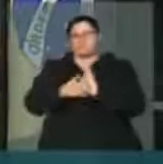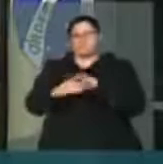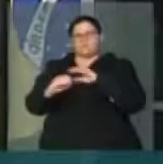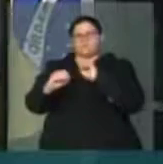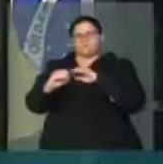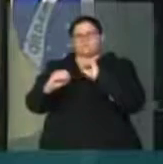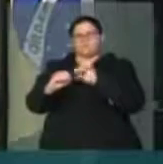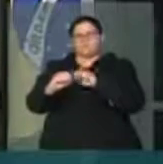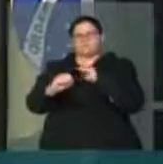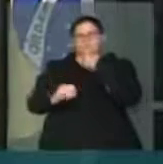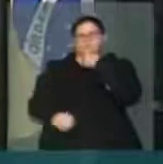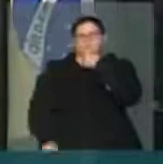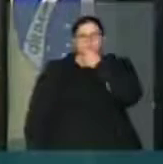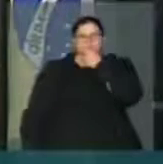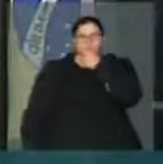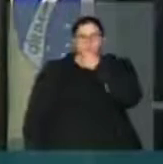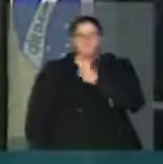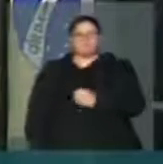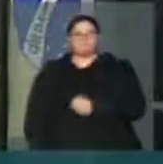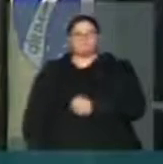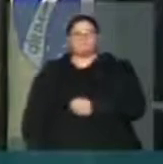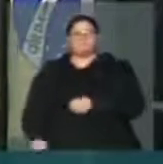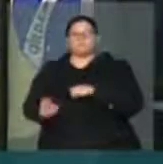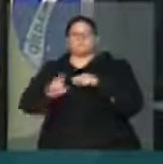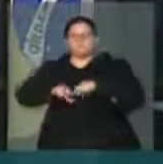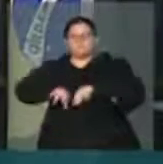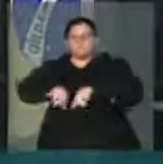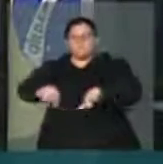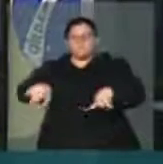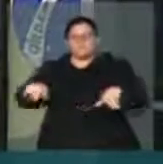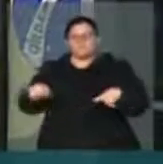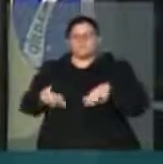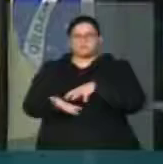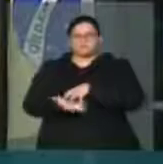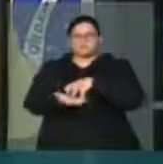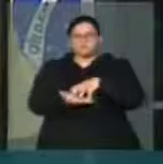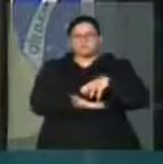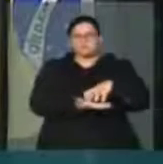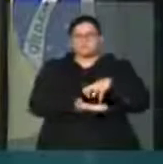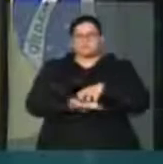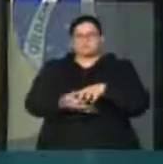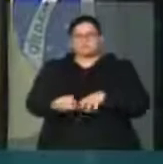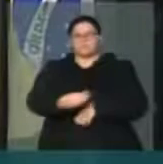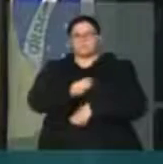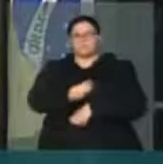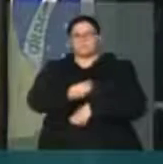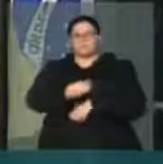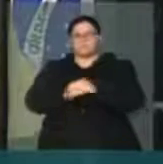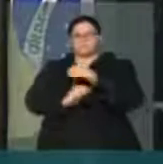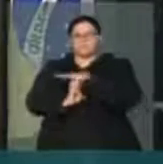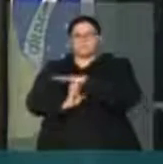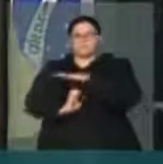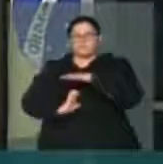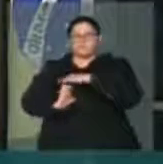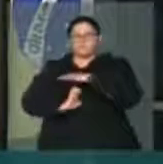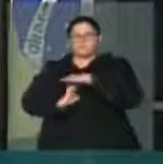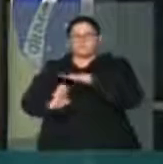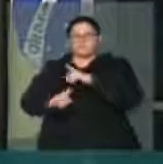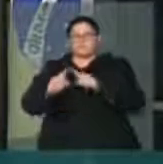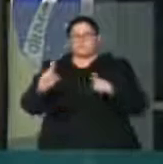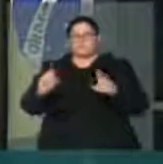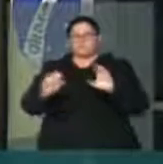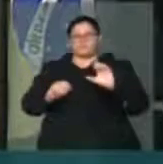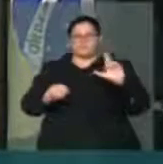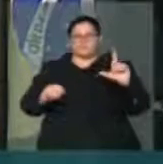o seu jornalismo, os seus diversos setores da vida da empresa, mas com certeza fica registrado aqui em nosso nome,